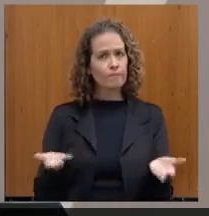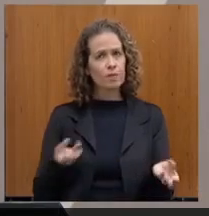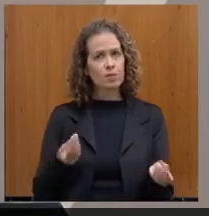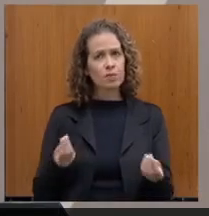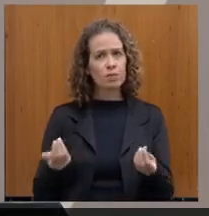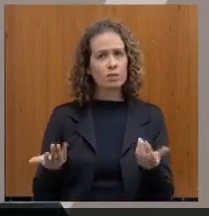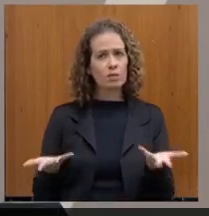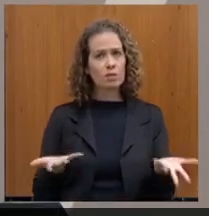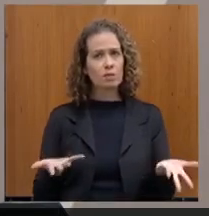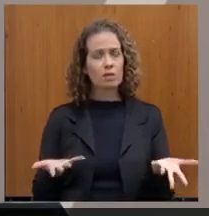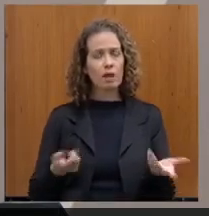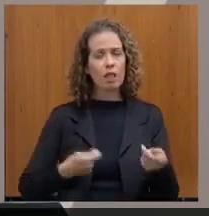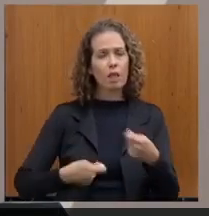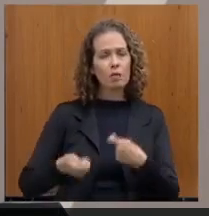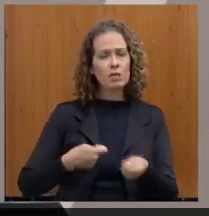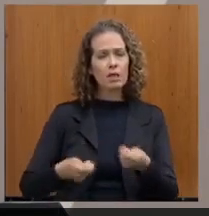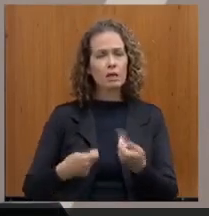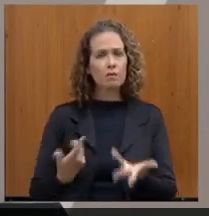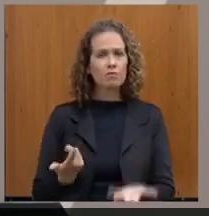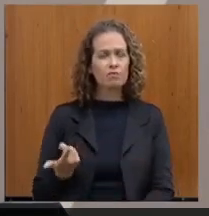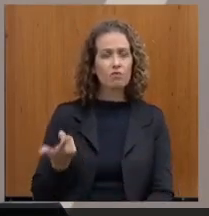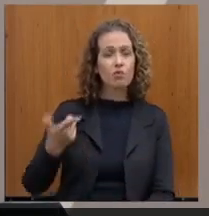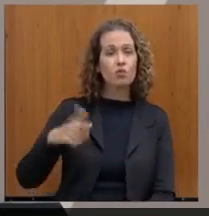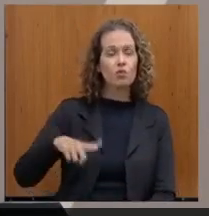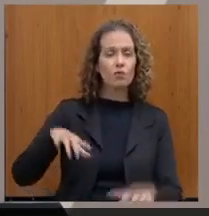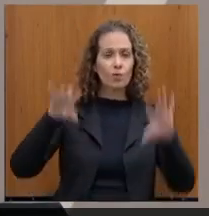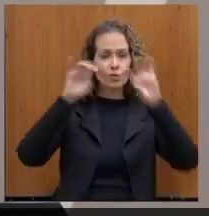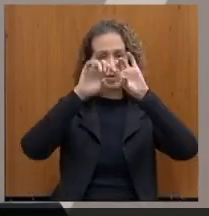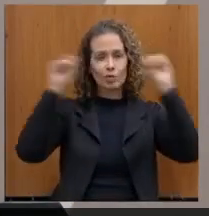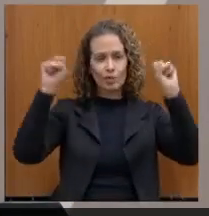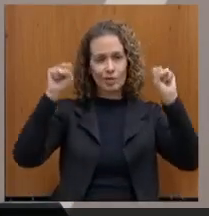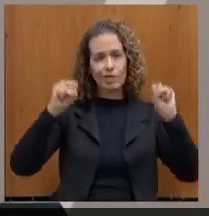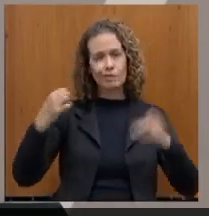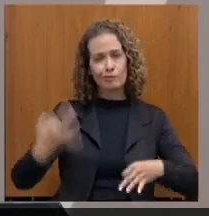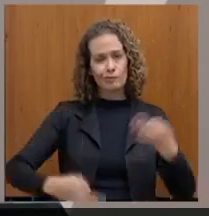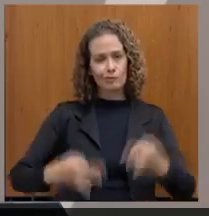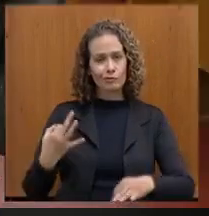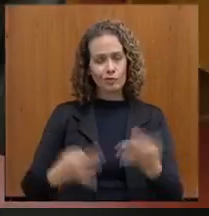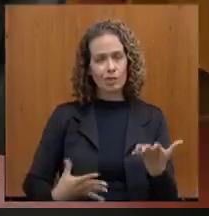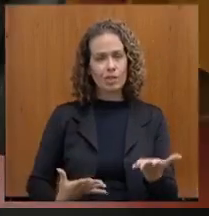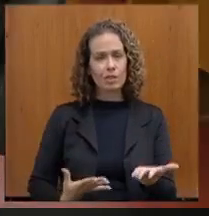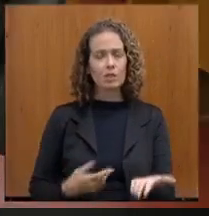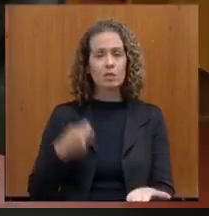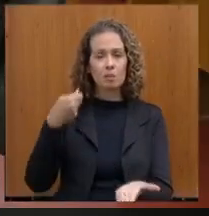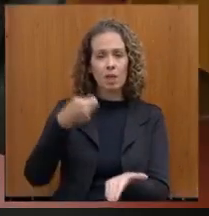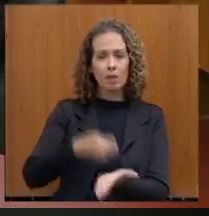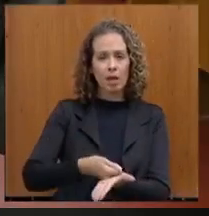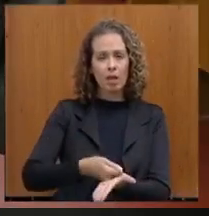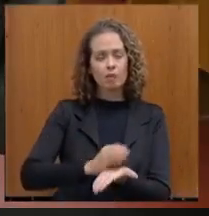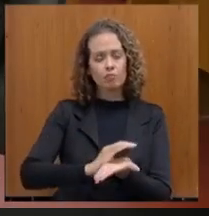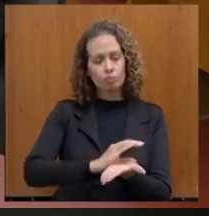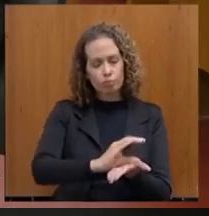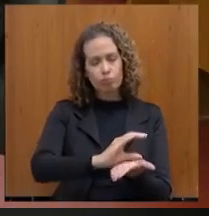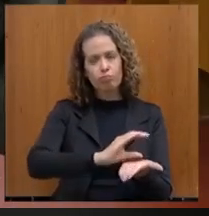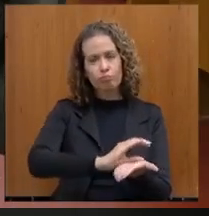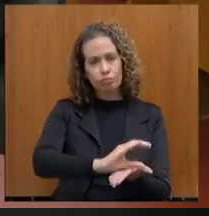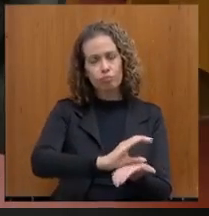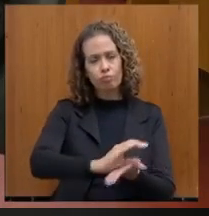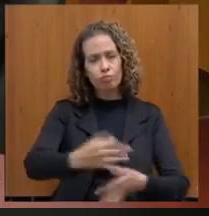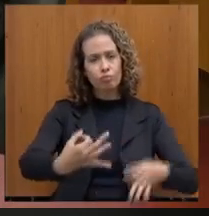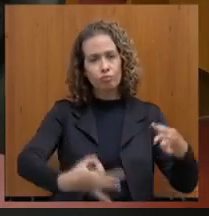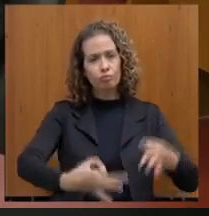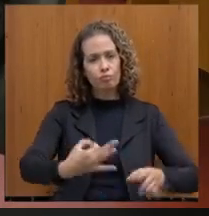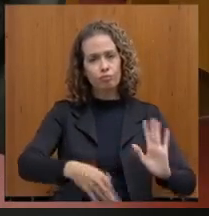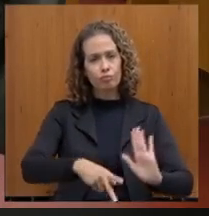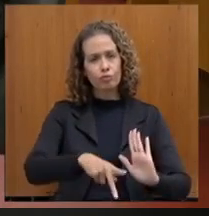a renegociar com o Tribunal de Justiça os depósitos judiciais que foram que